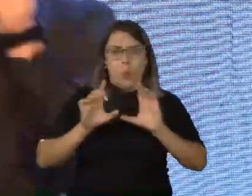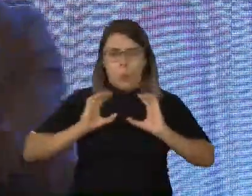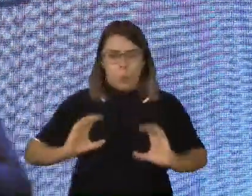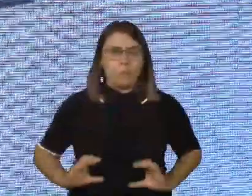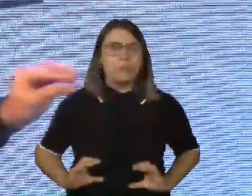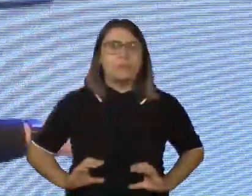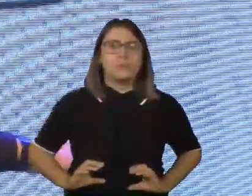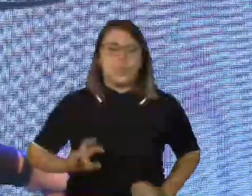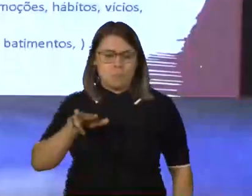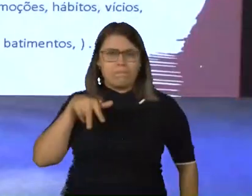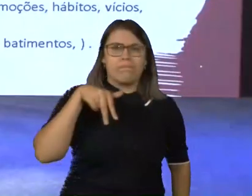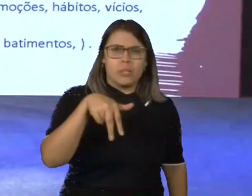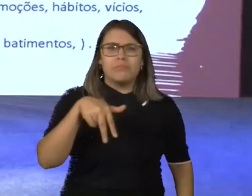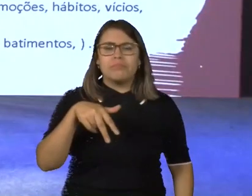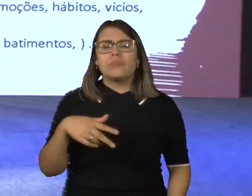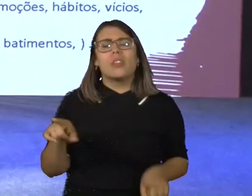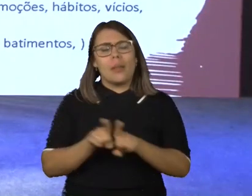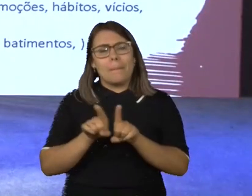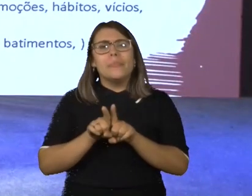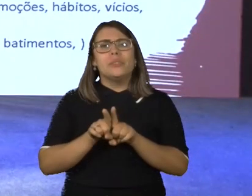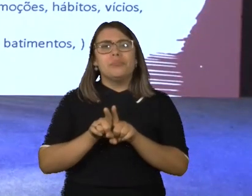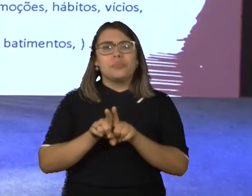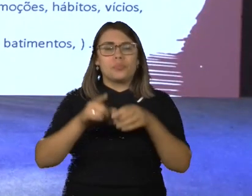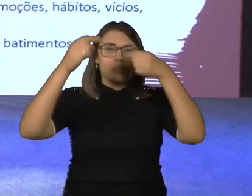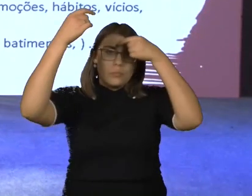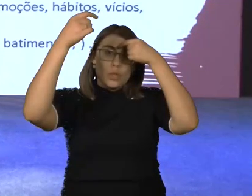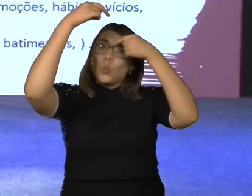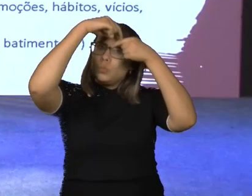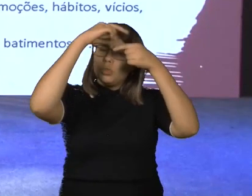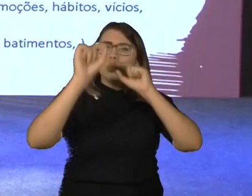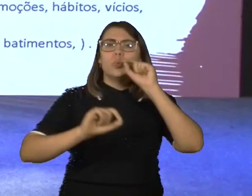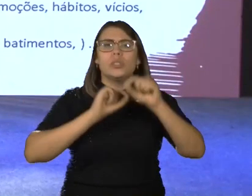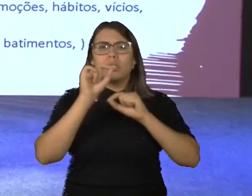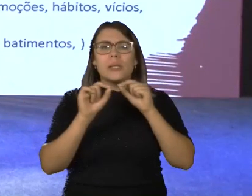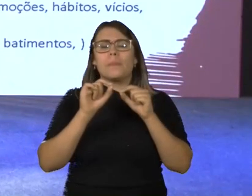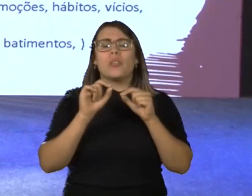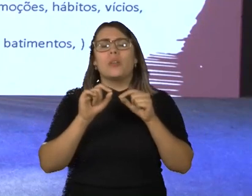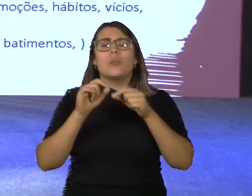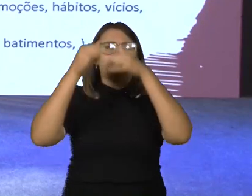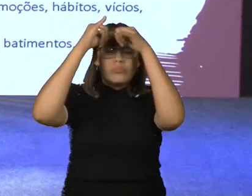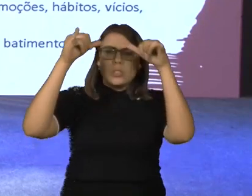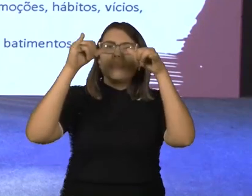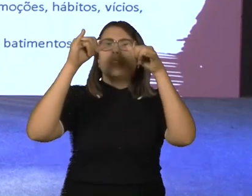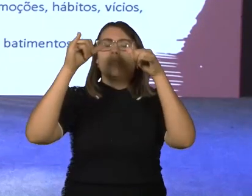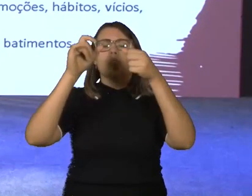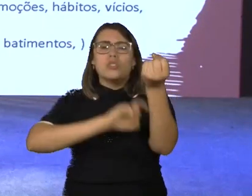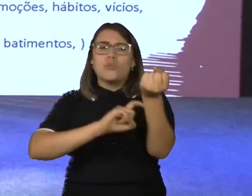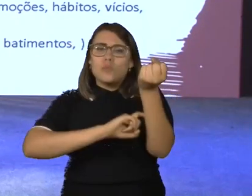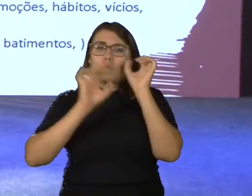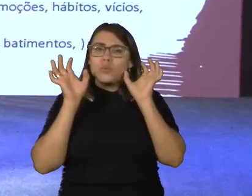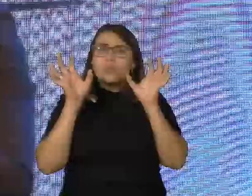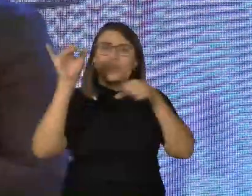E no subconsciente, nós temos também a parte da esfera inconsciente, que é o sistema nervoso central, a nossa digestão e os nossos batimentos.